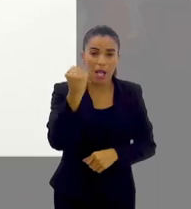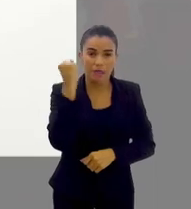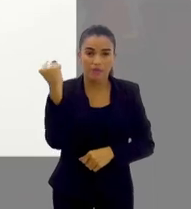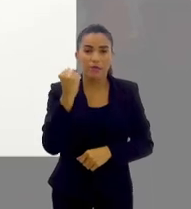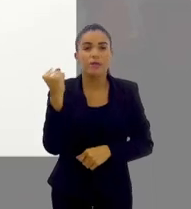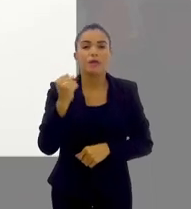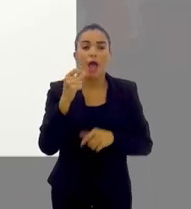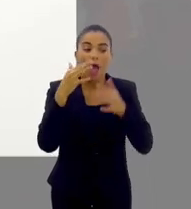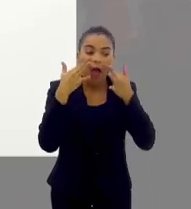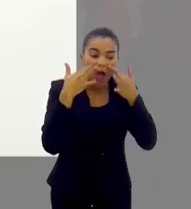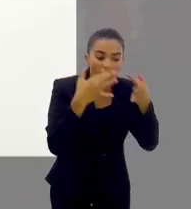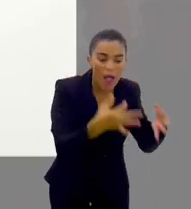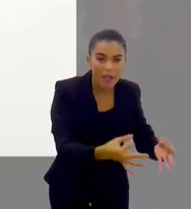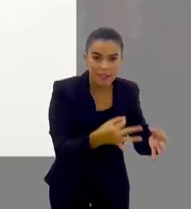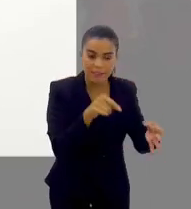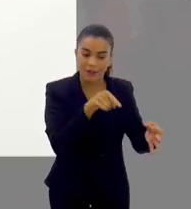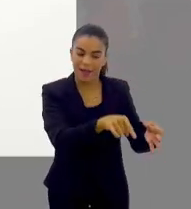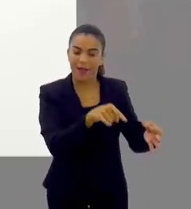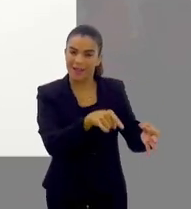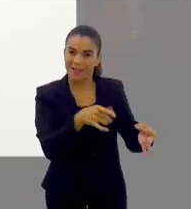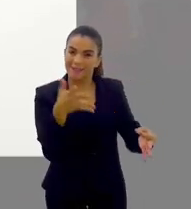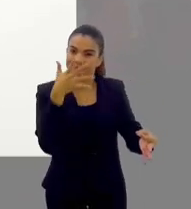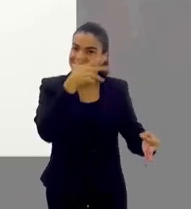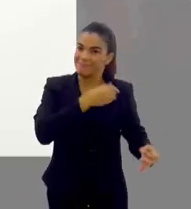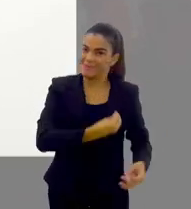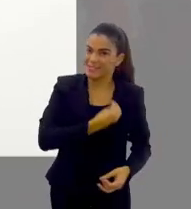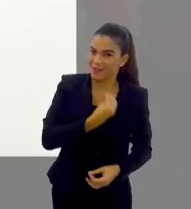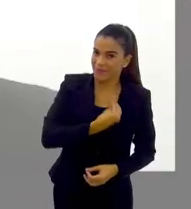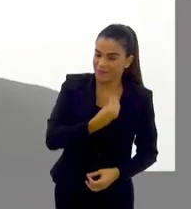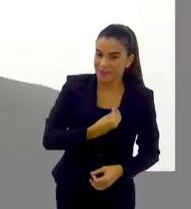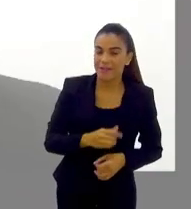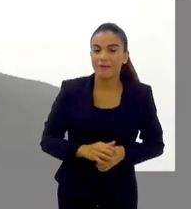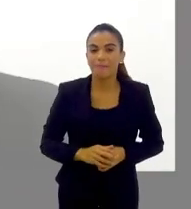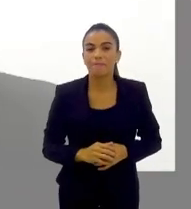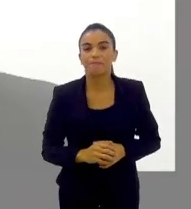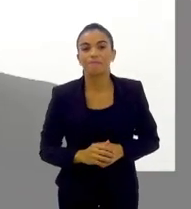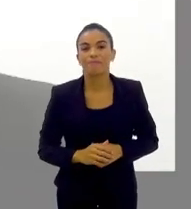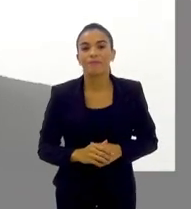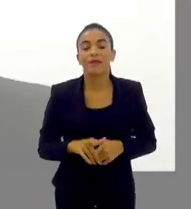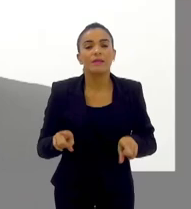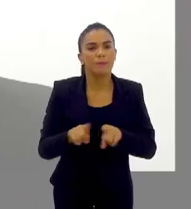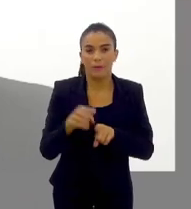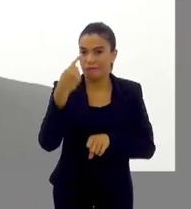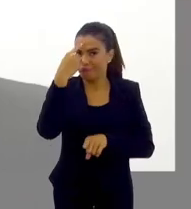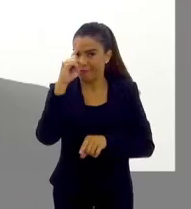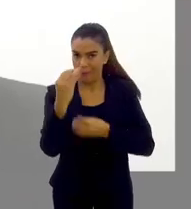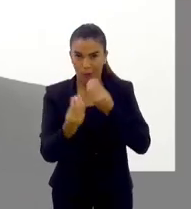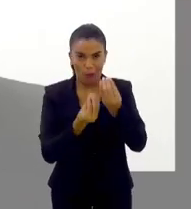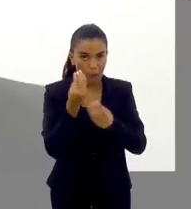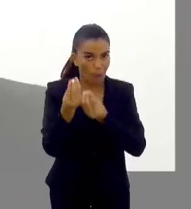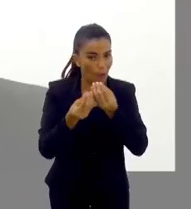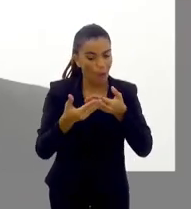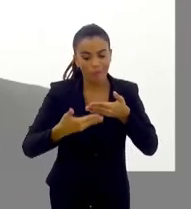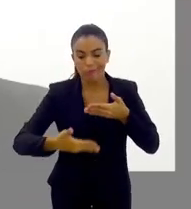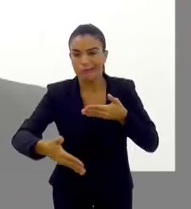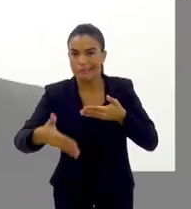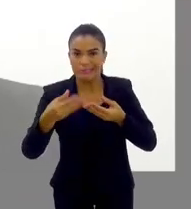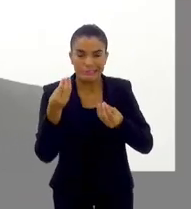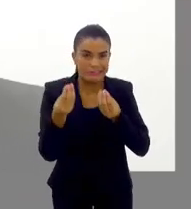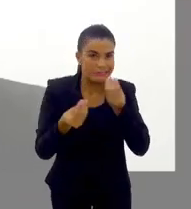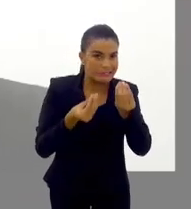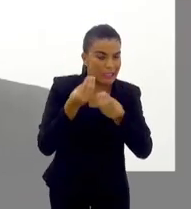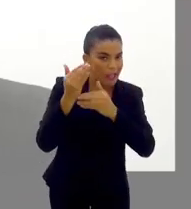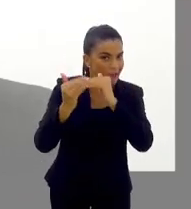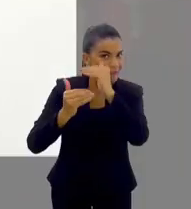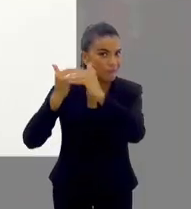a gente realmente precisa ter uma maior atenção, que é ali que salva vidas, né? Efetivamente. Não sabemos ainda como é que vai ser